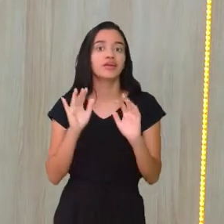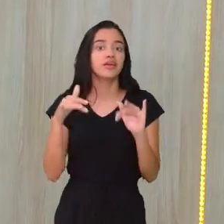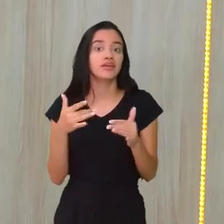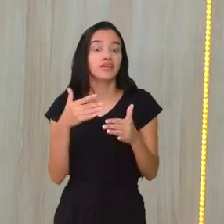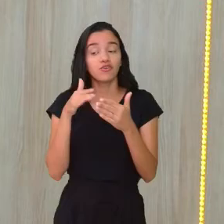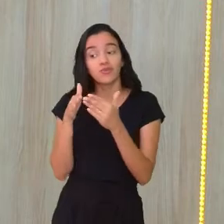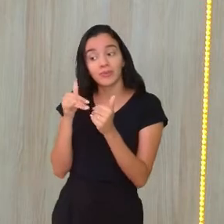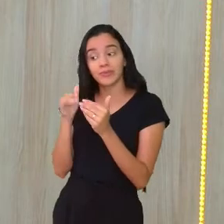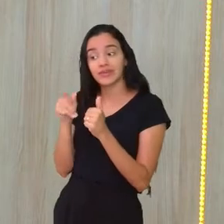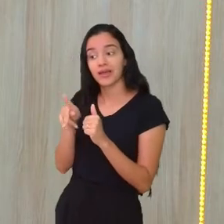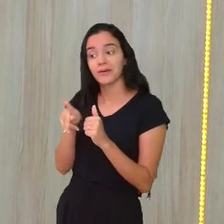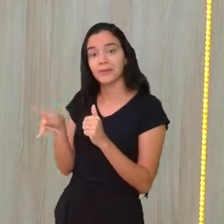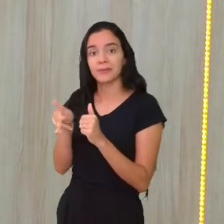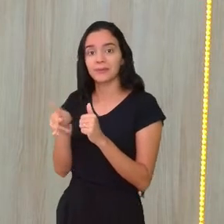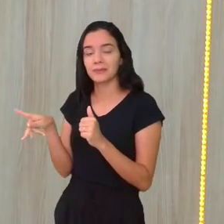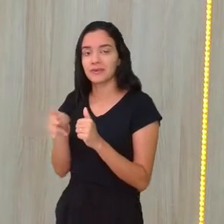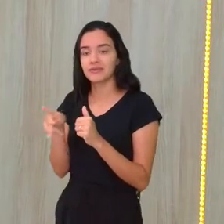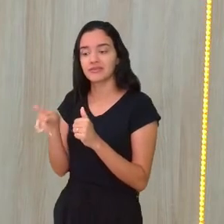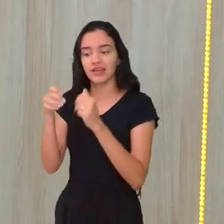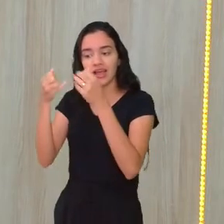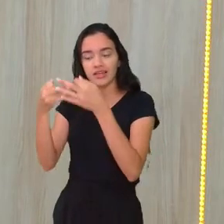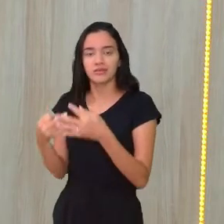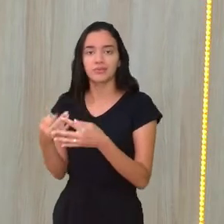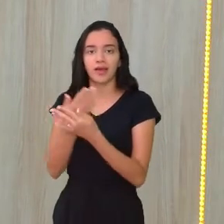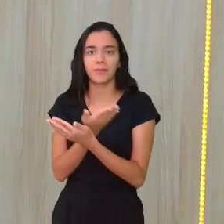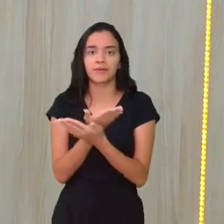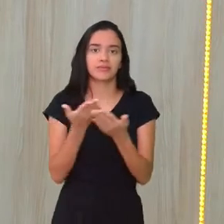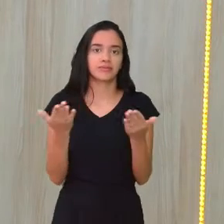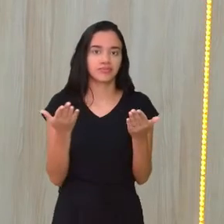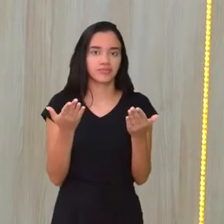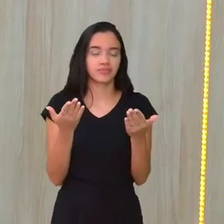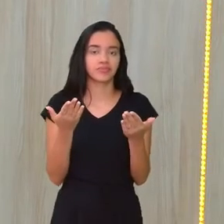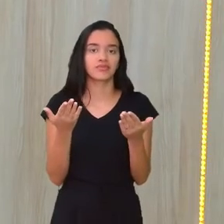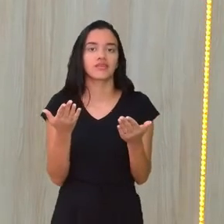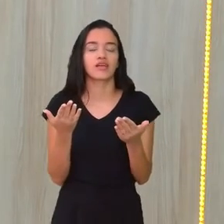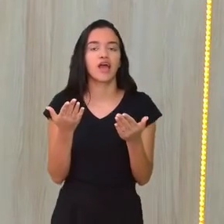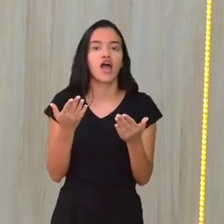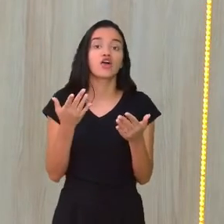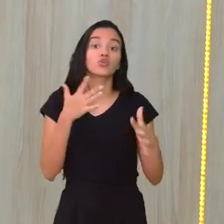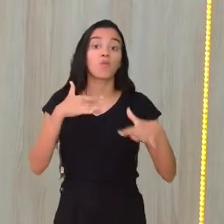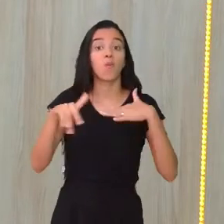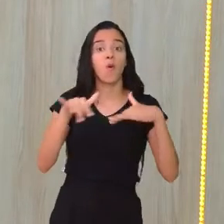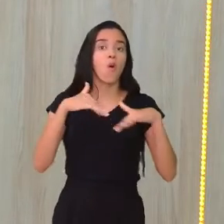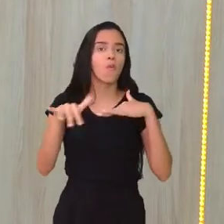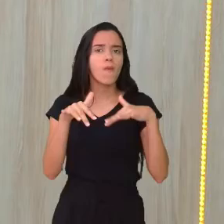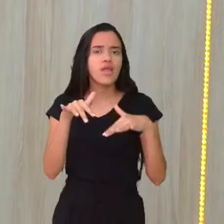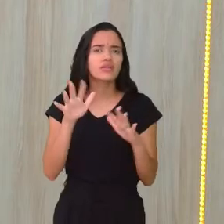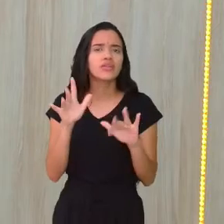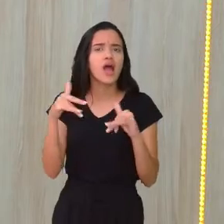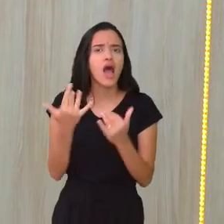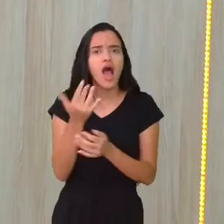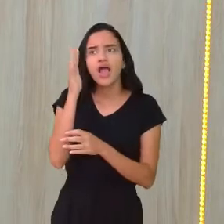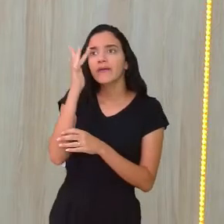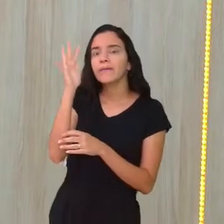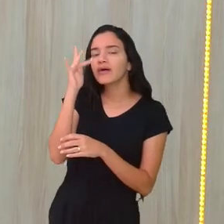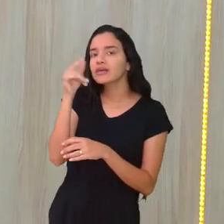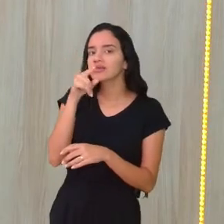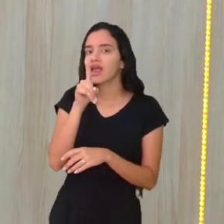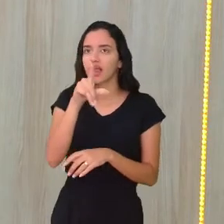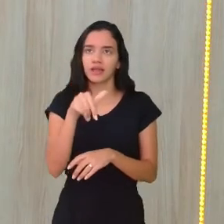eu vou pedir ao professor para explicar para vocês a simetria nos movimentos. Imagina você fazendo